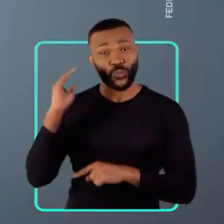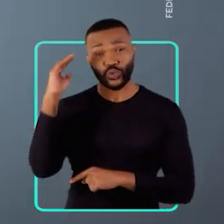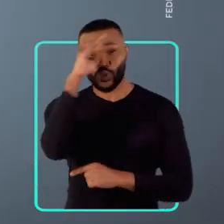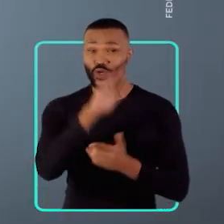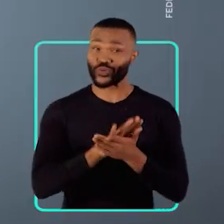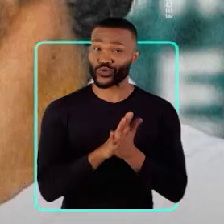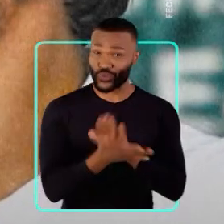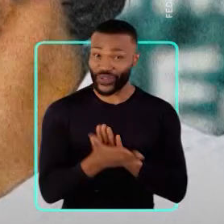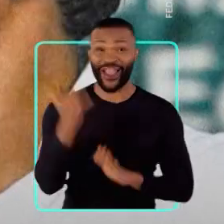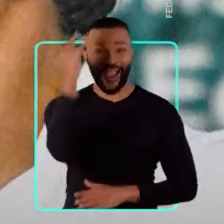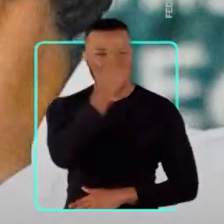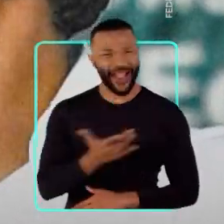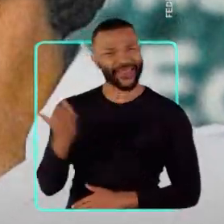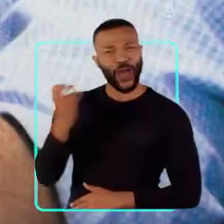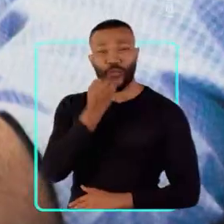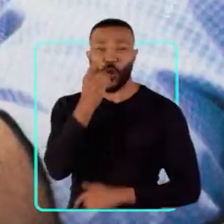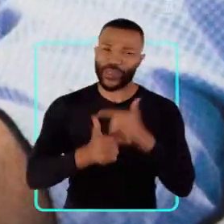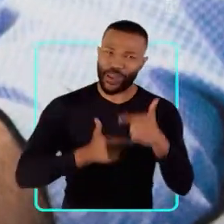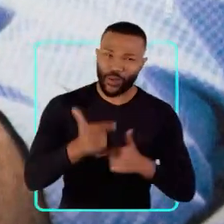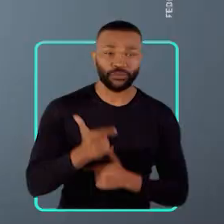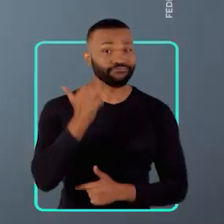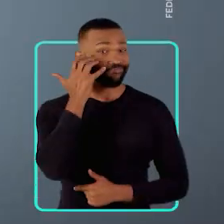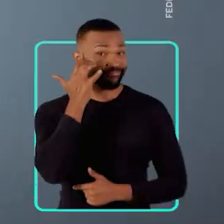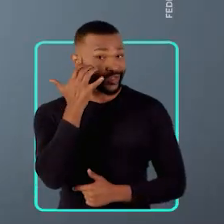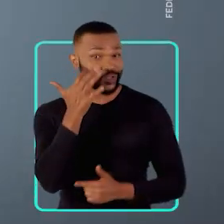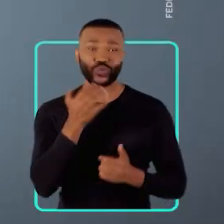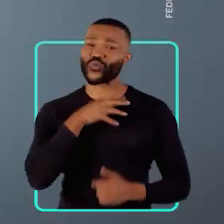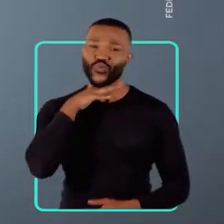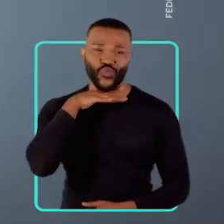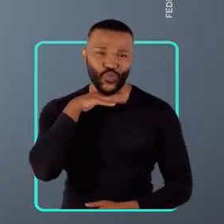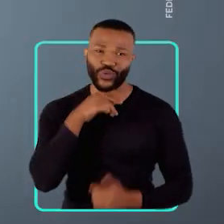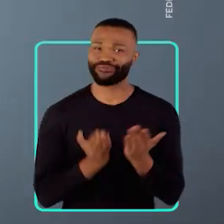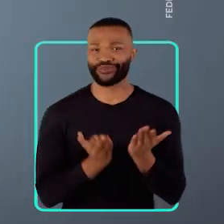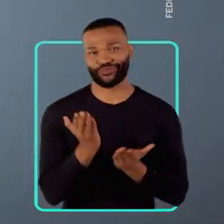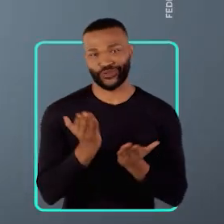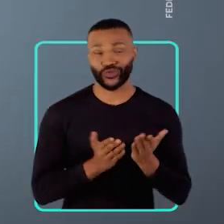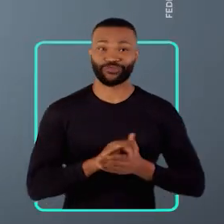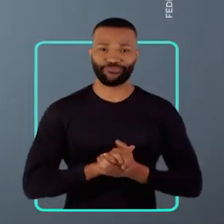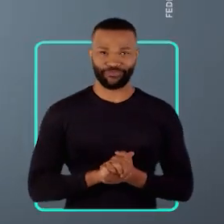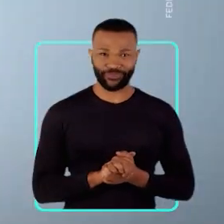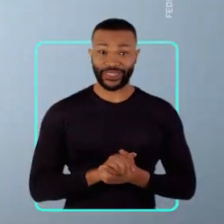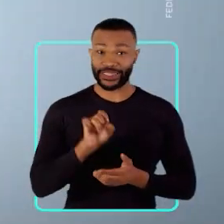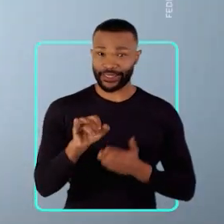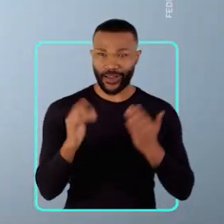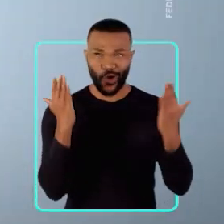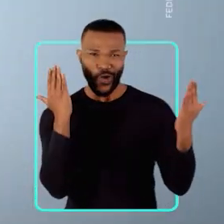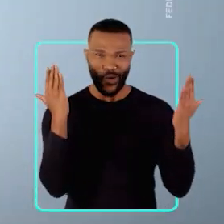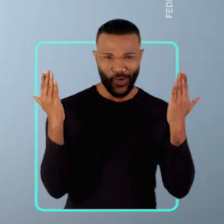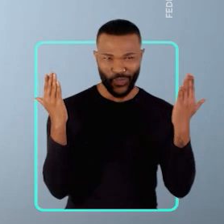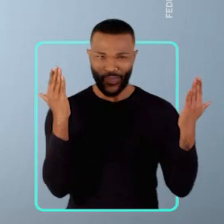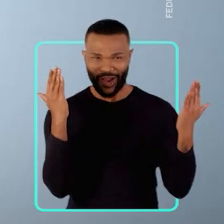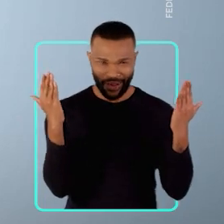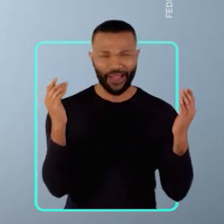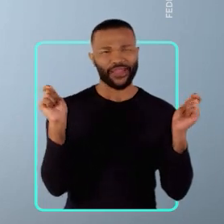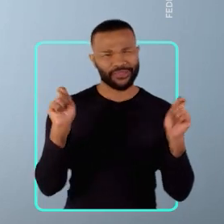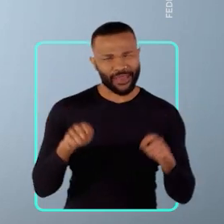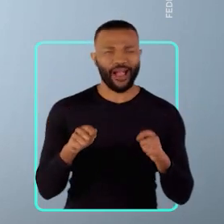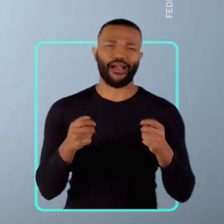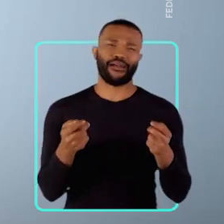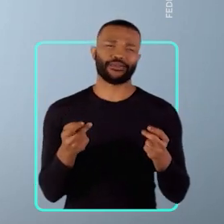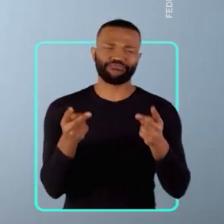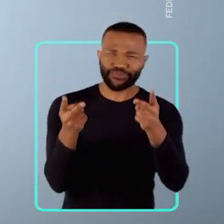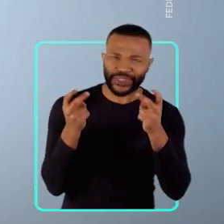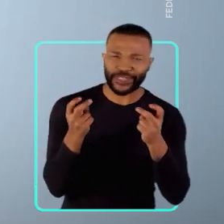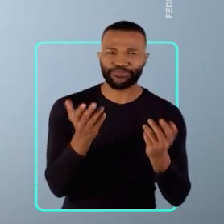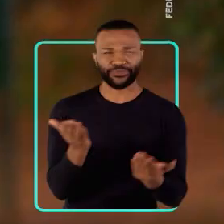Bolsonaro a destruir. Haddad é bom de trabalho. Tarcísio é ruim de serviço. Se você comparar, vai ver que